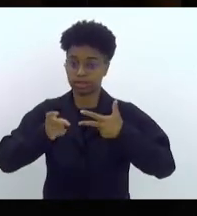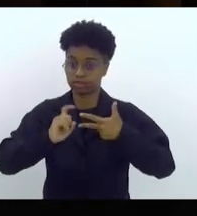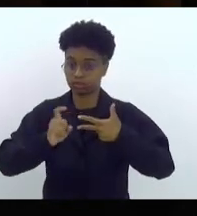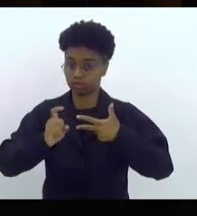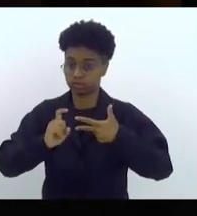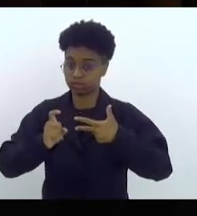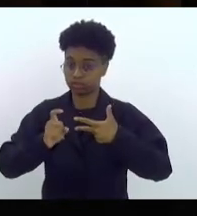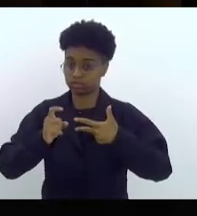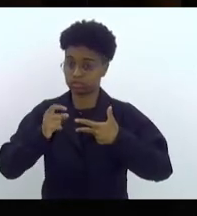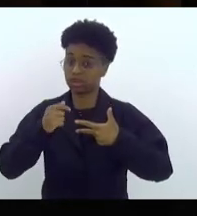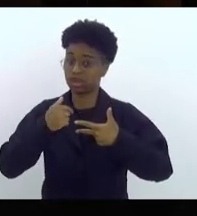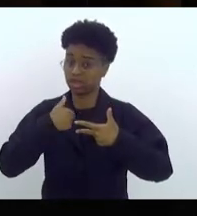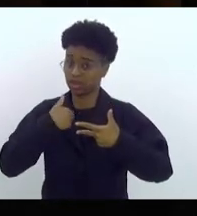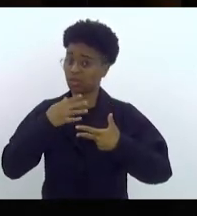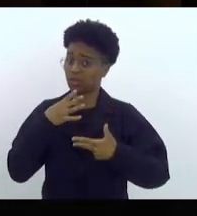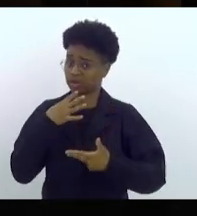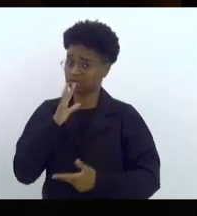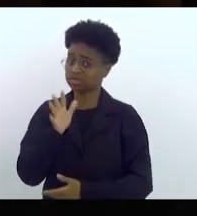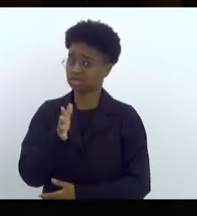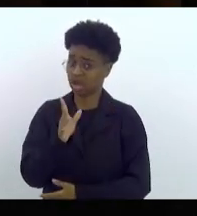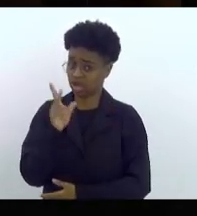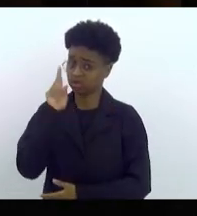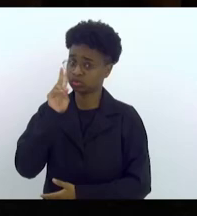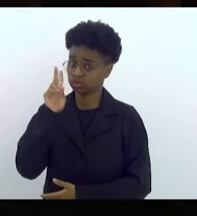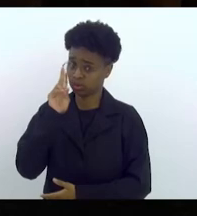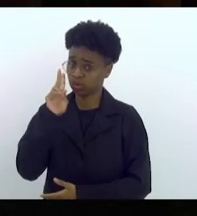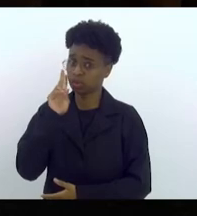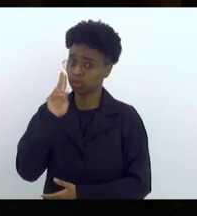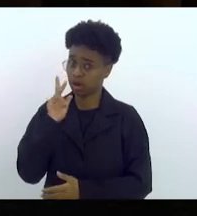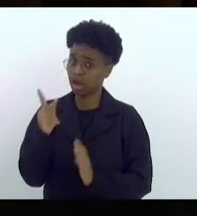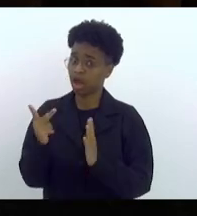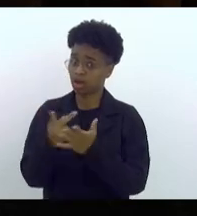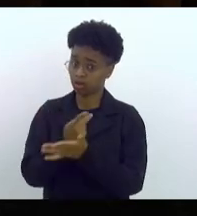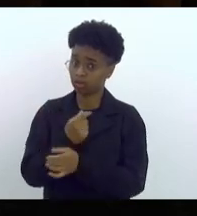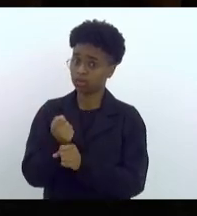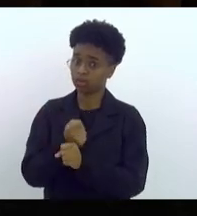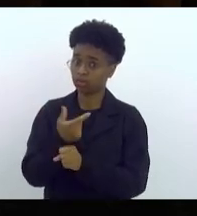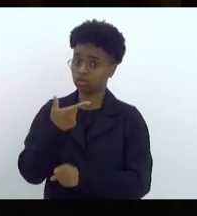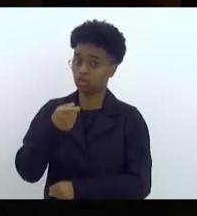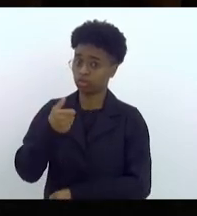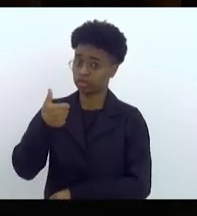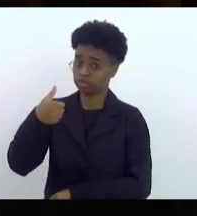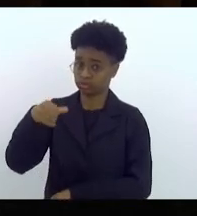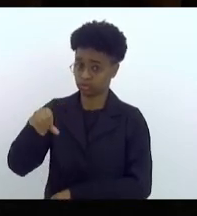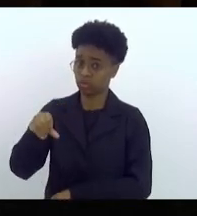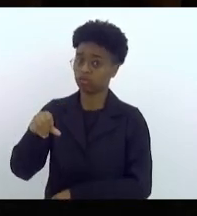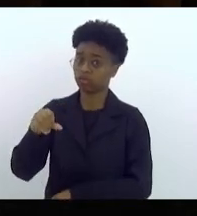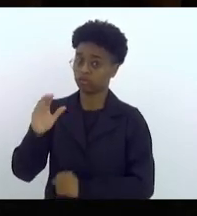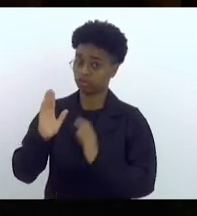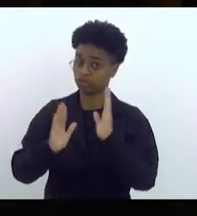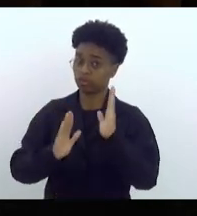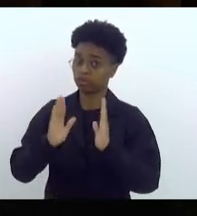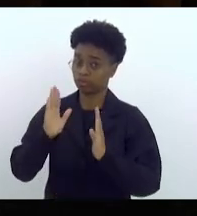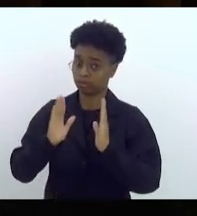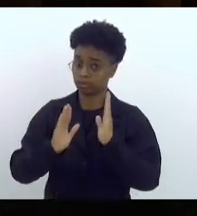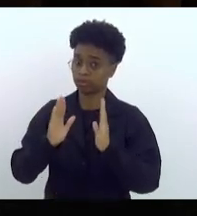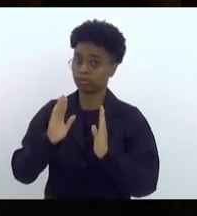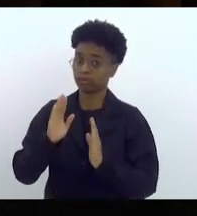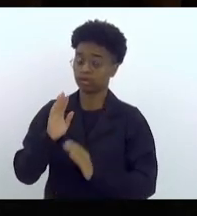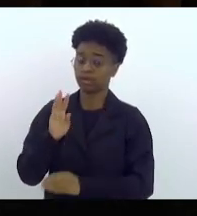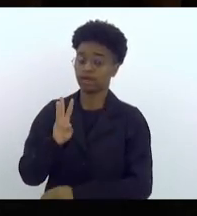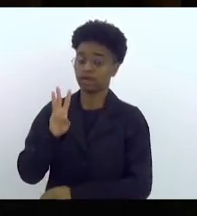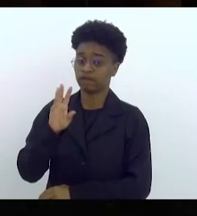já vi esse filme. Aconteceu no ano de 2019, no governo Wilson